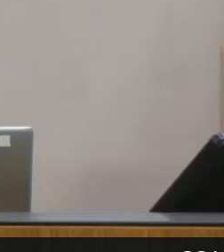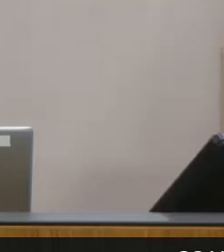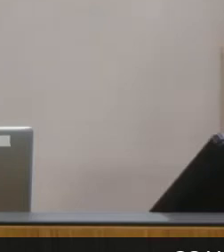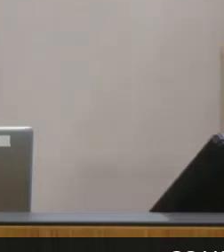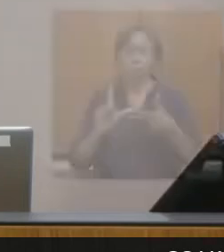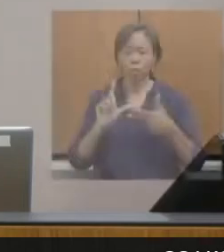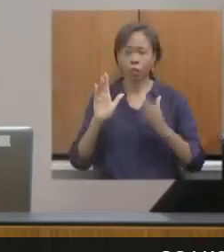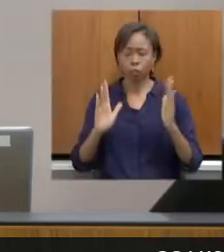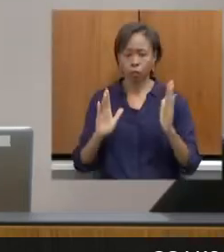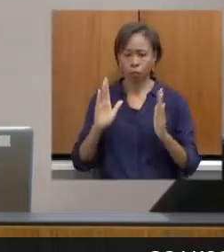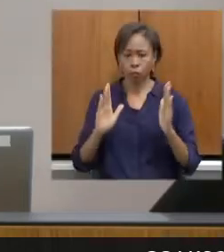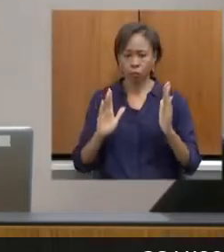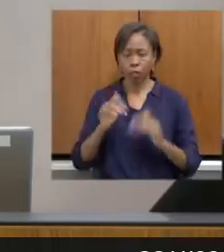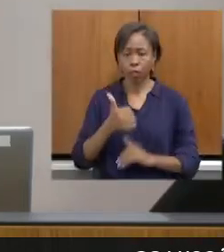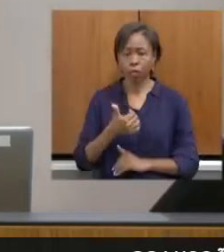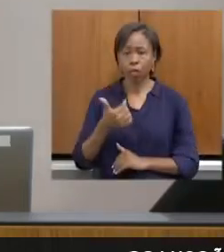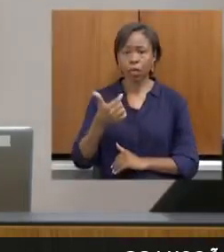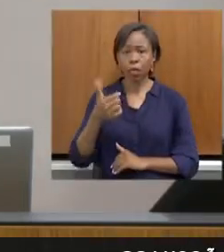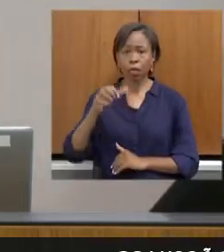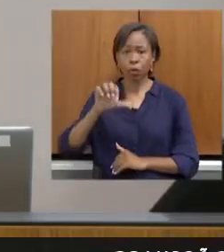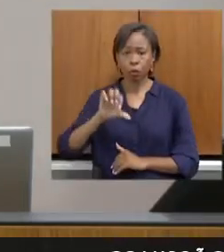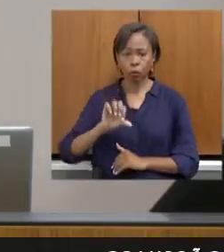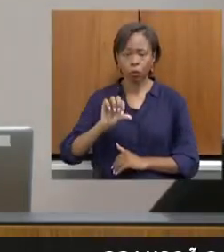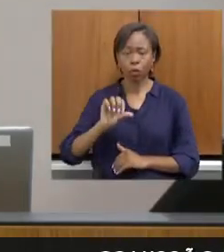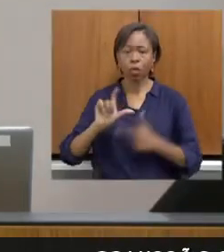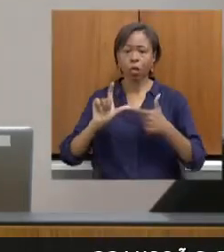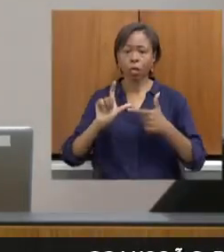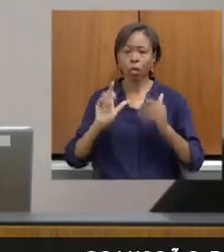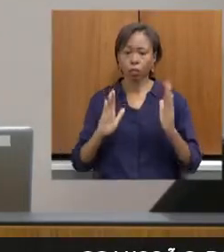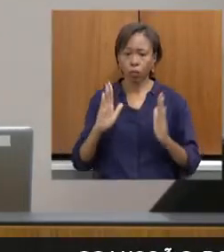Legislativa Ordinária da 10ª Legislatura.